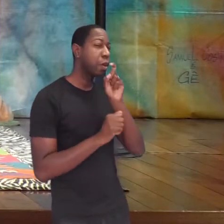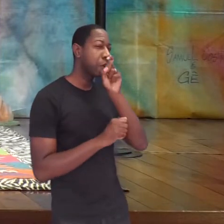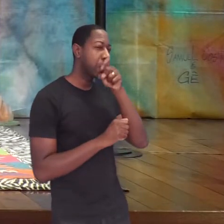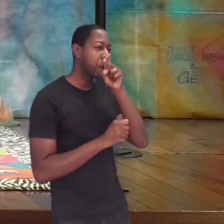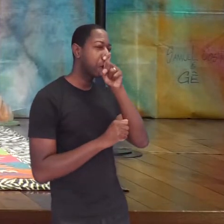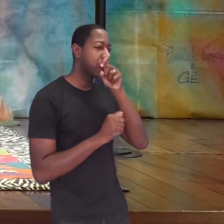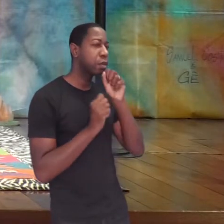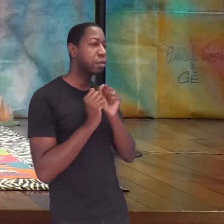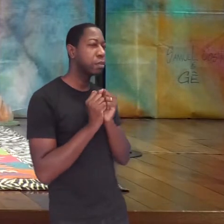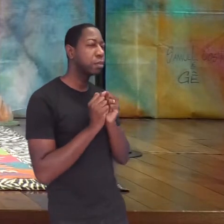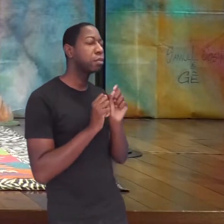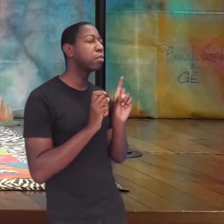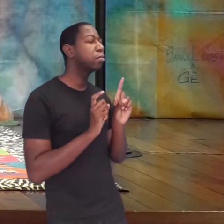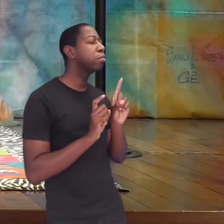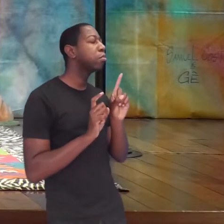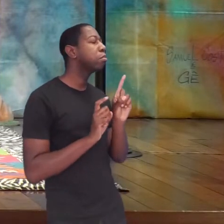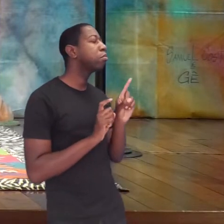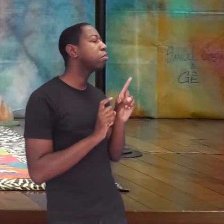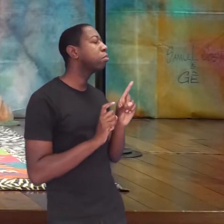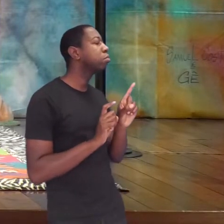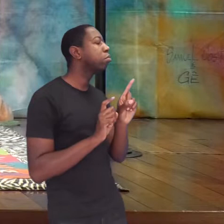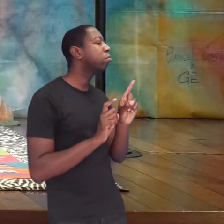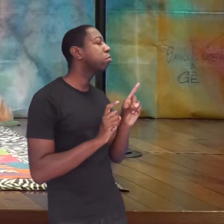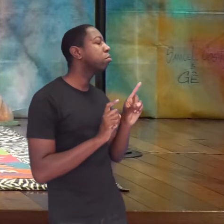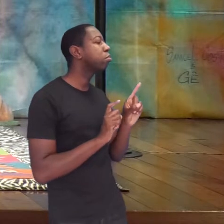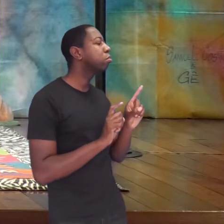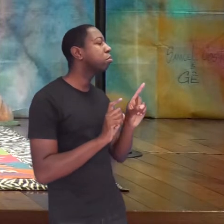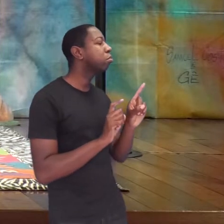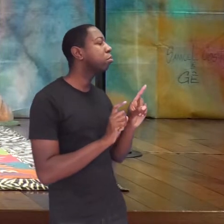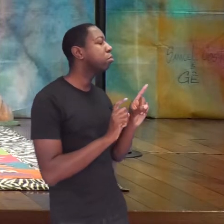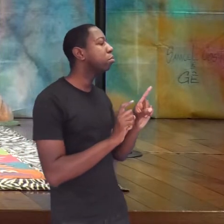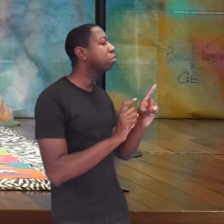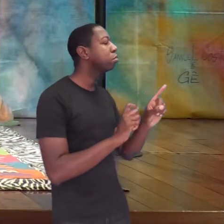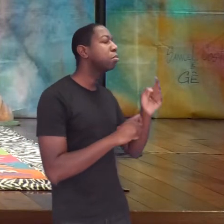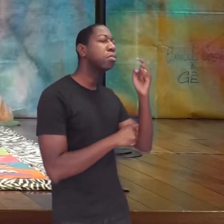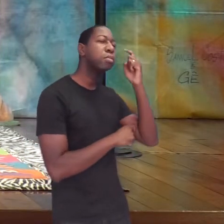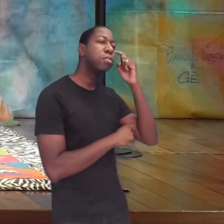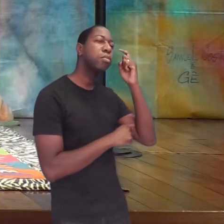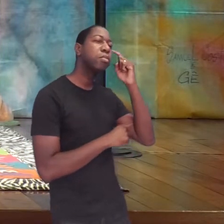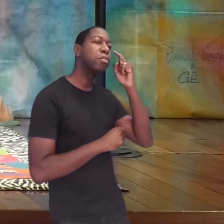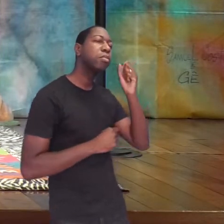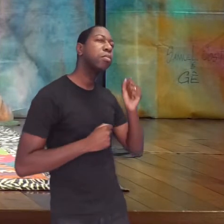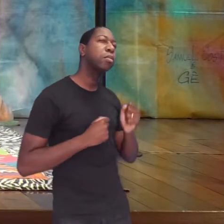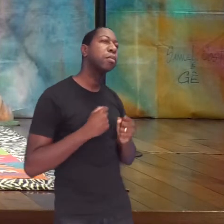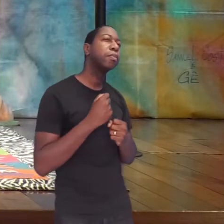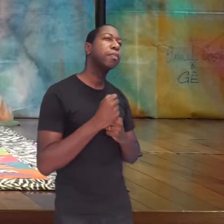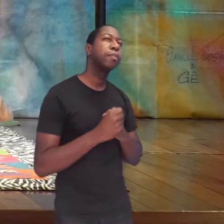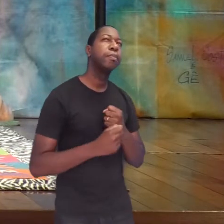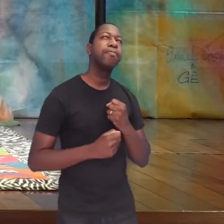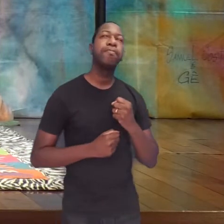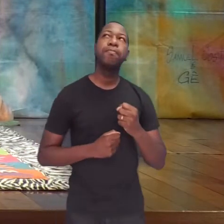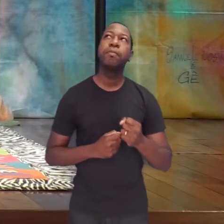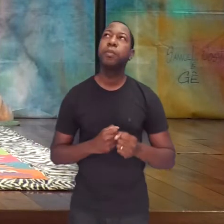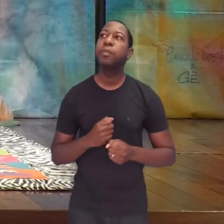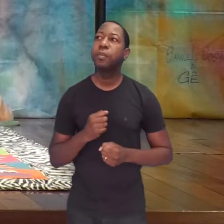O reizinho foi andando, pensativo, às vezes falava alto e só